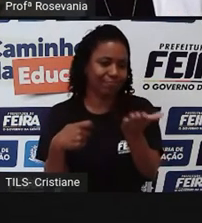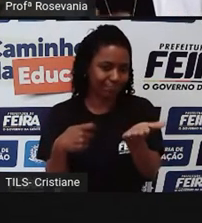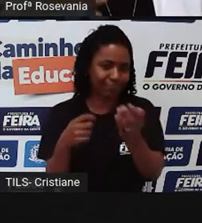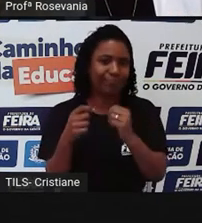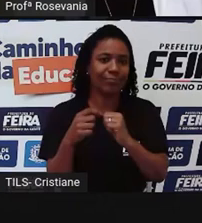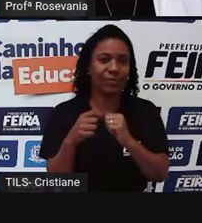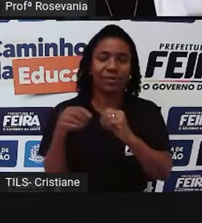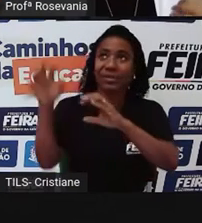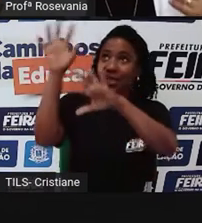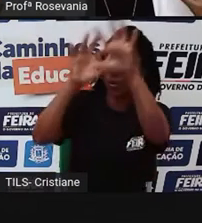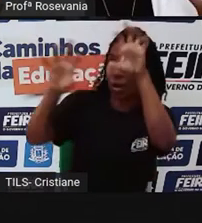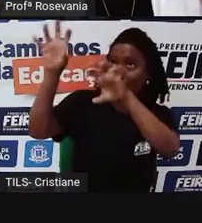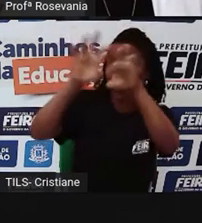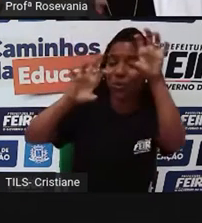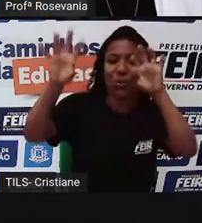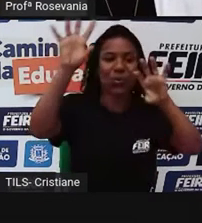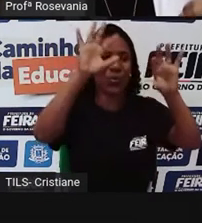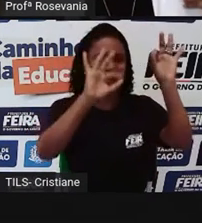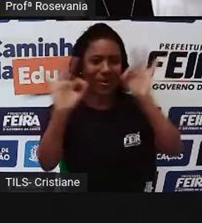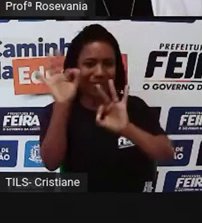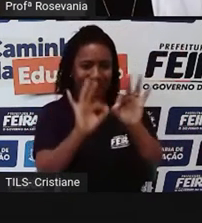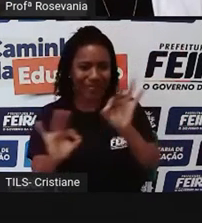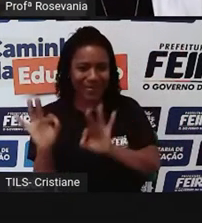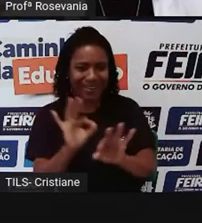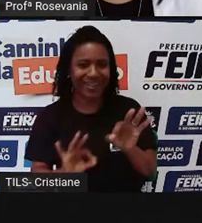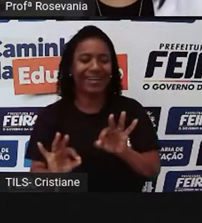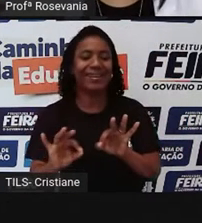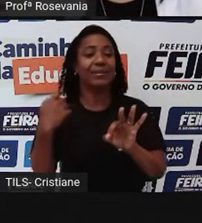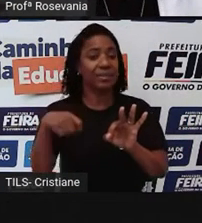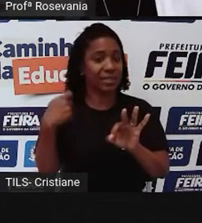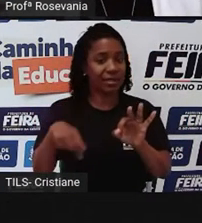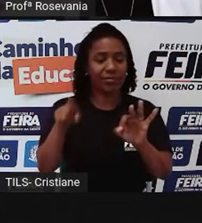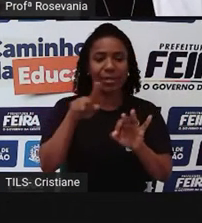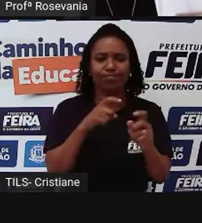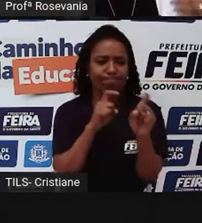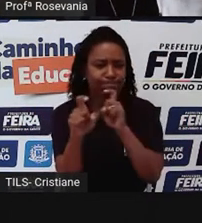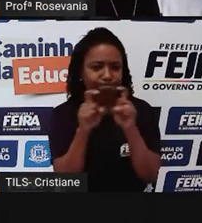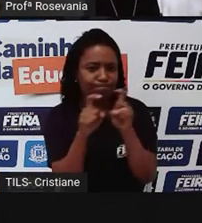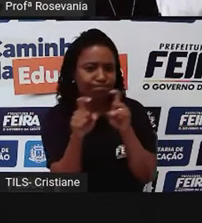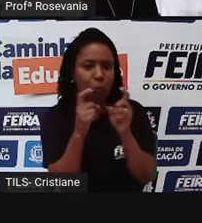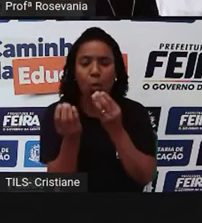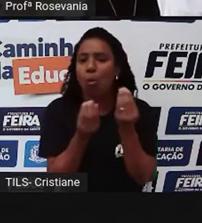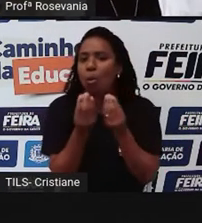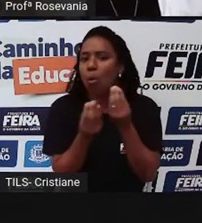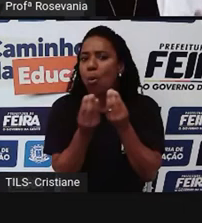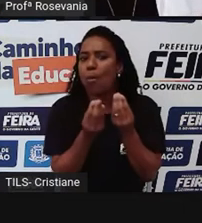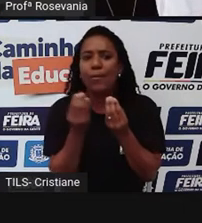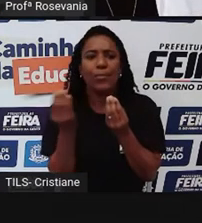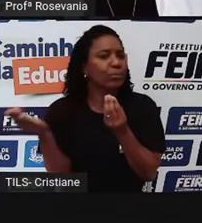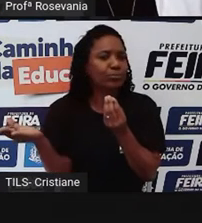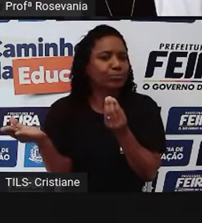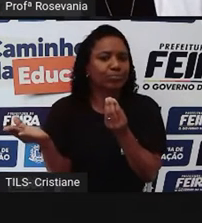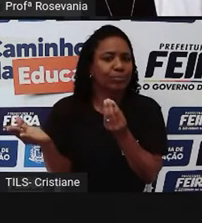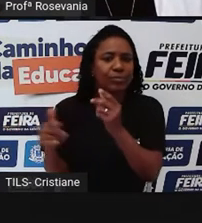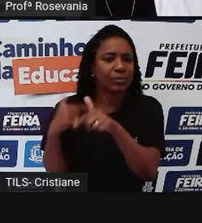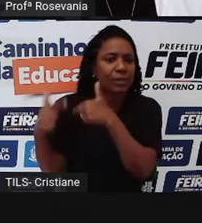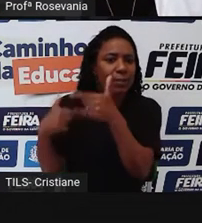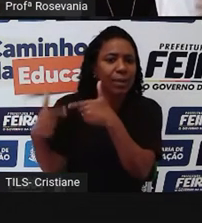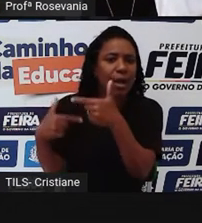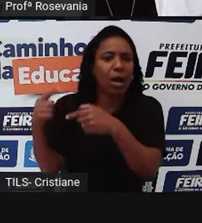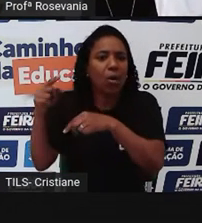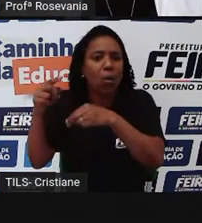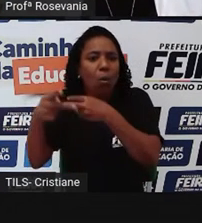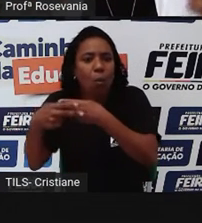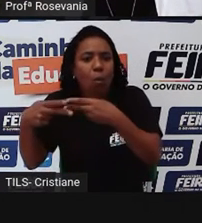né, os decoradores, os arquitetos, os consultores para dizer como é que você vai desenvolver melhor esse produto.